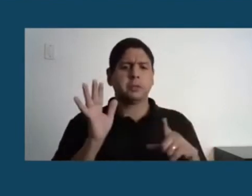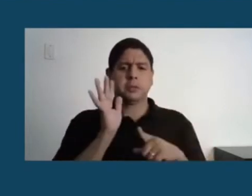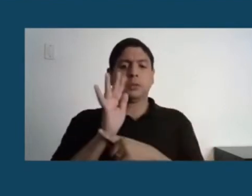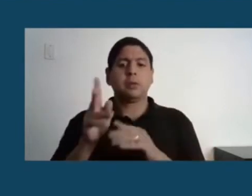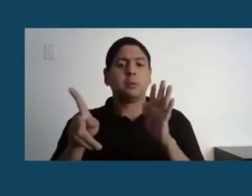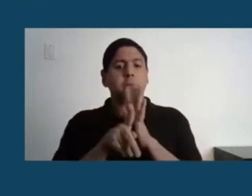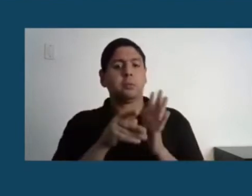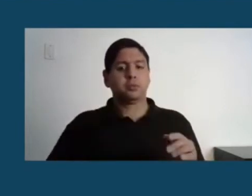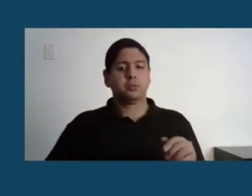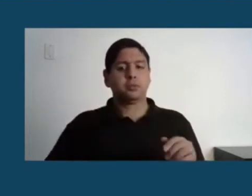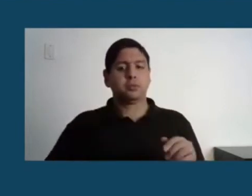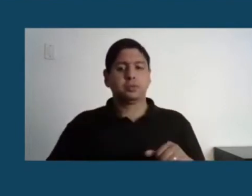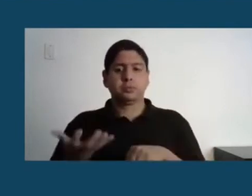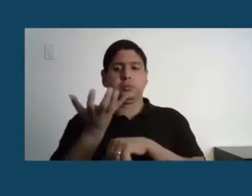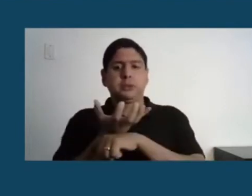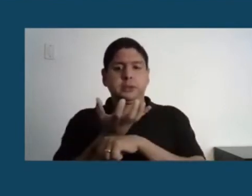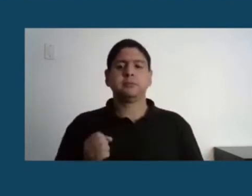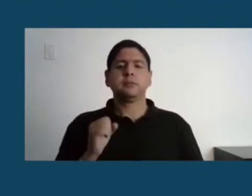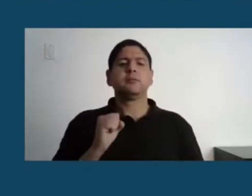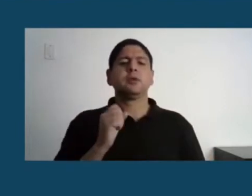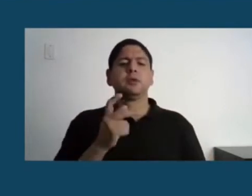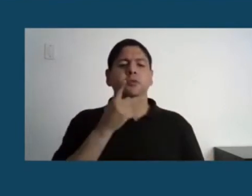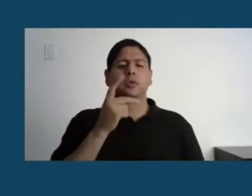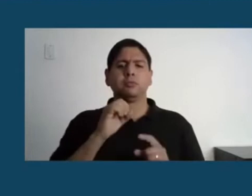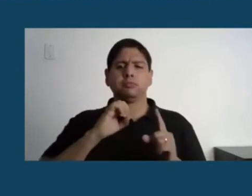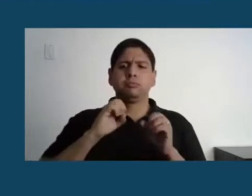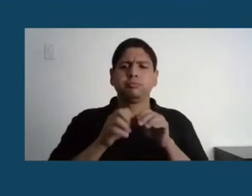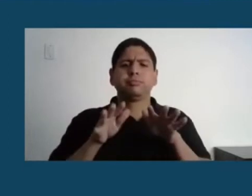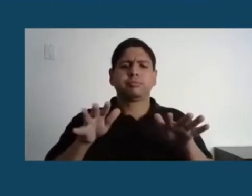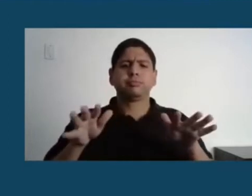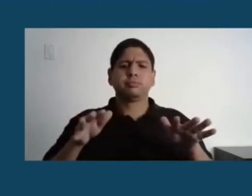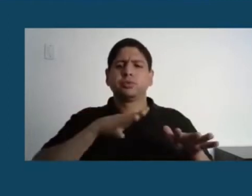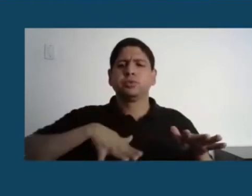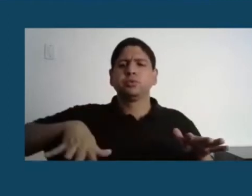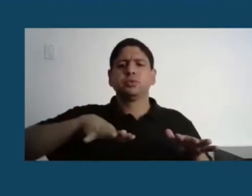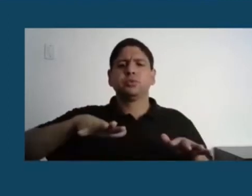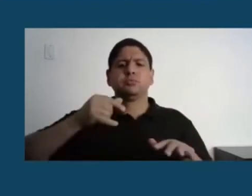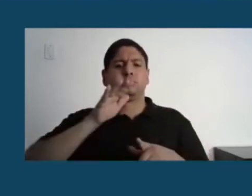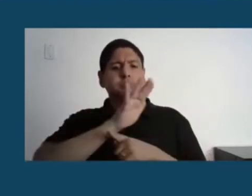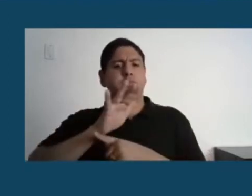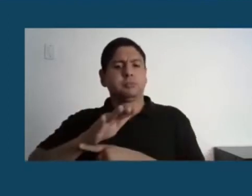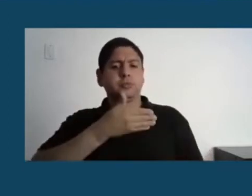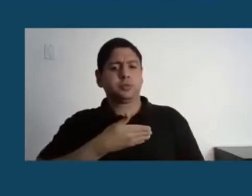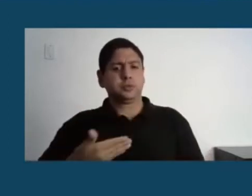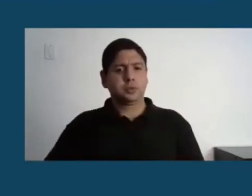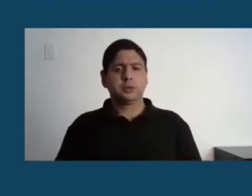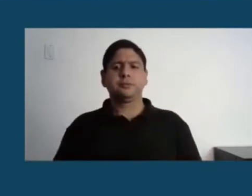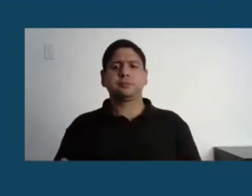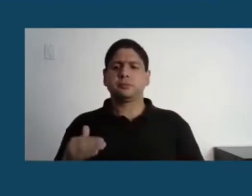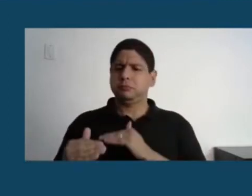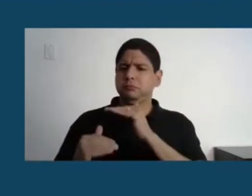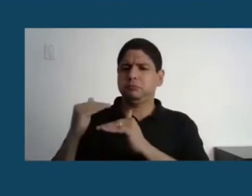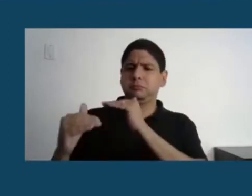tecnológico, democratizando aquela verba que o parque tecnológico consegue para o